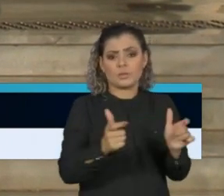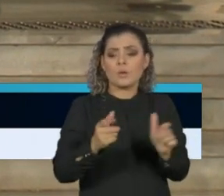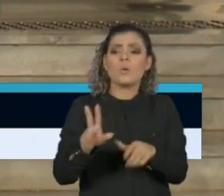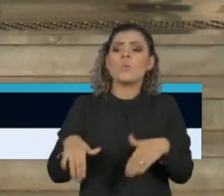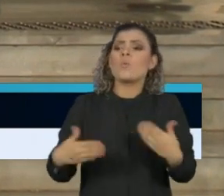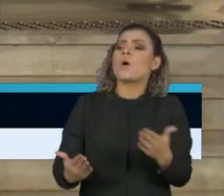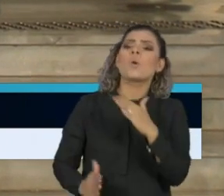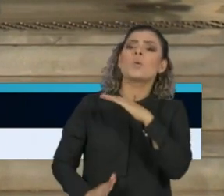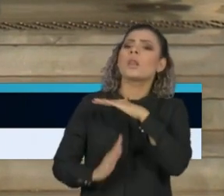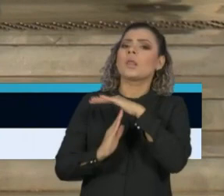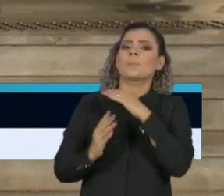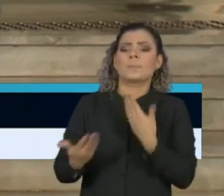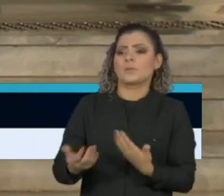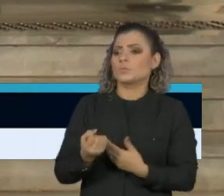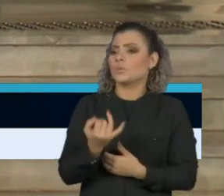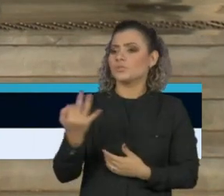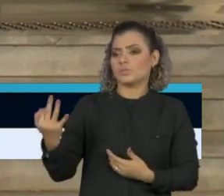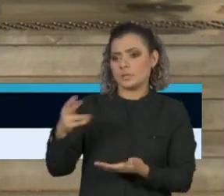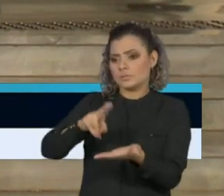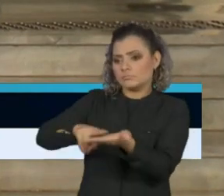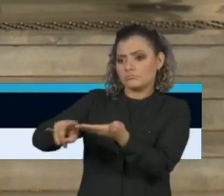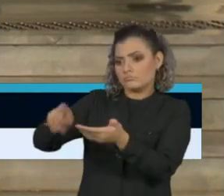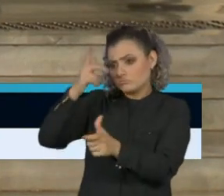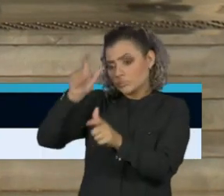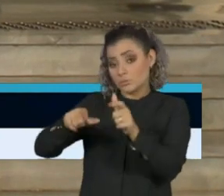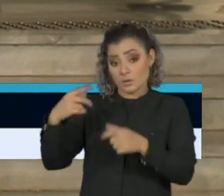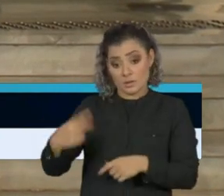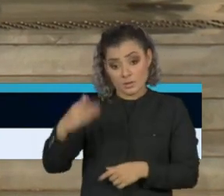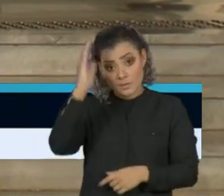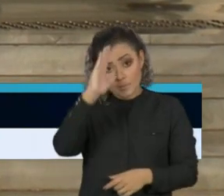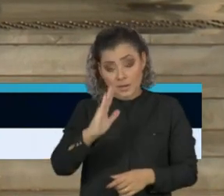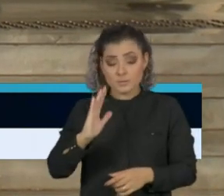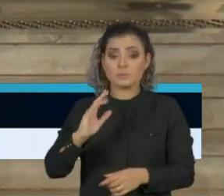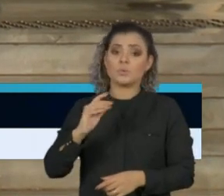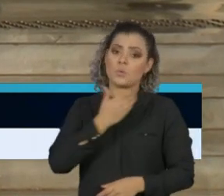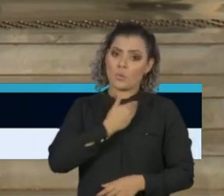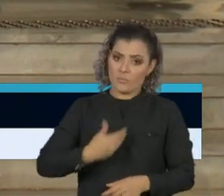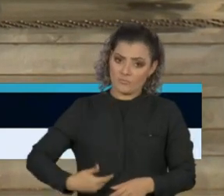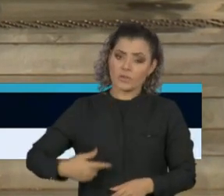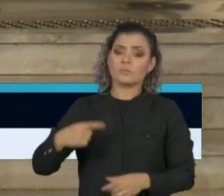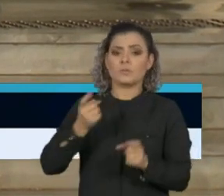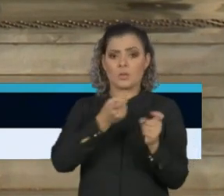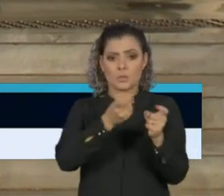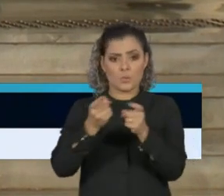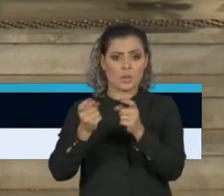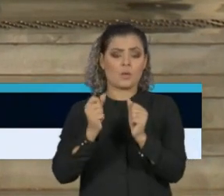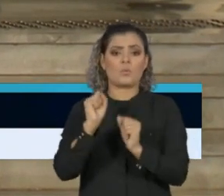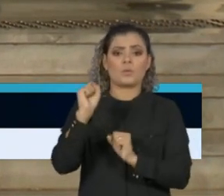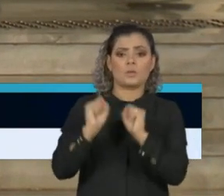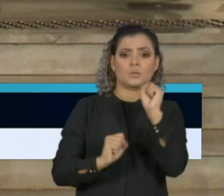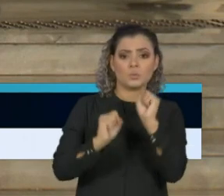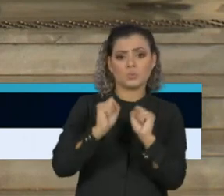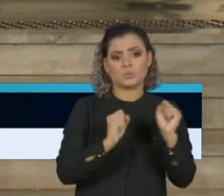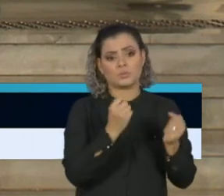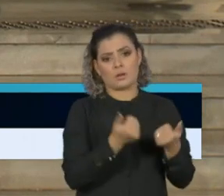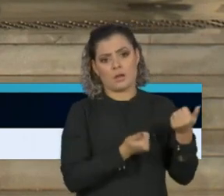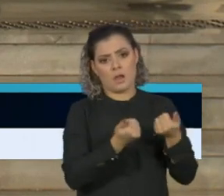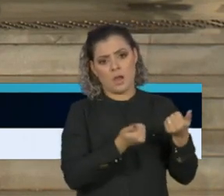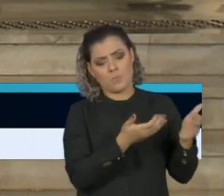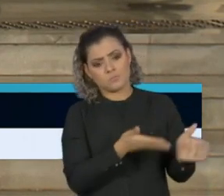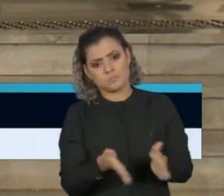E os limites que provavelmente serão resolvidos aqui no Brasil. O governador teve uma reunião com a indústria automobilística,